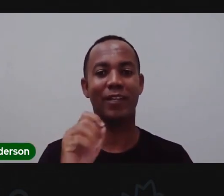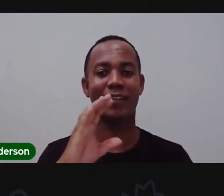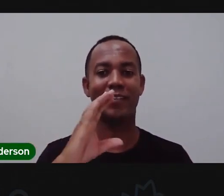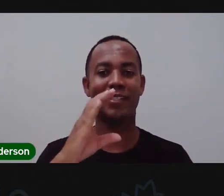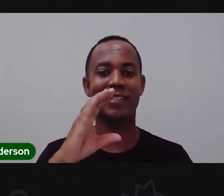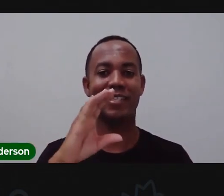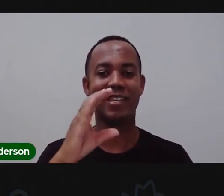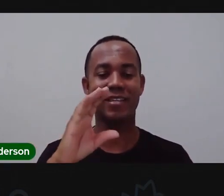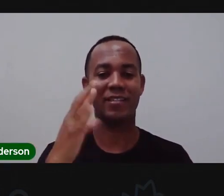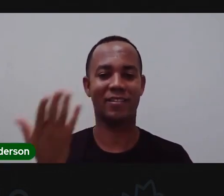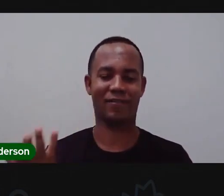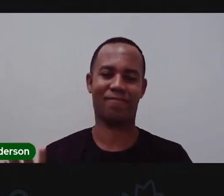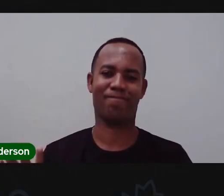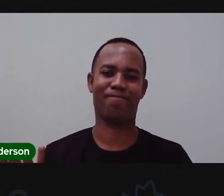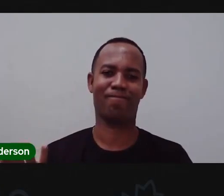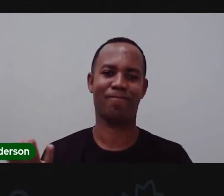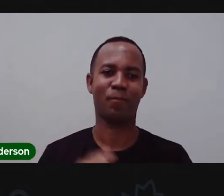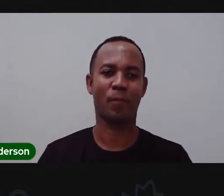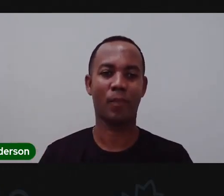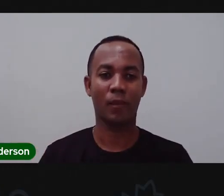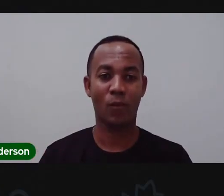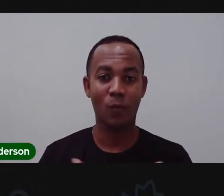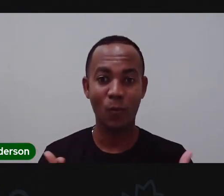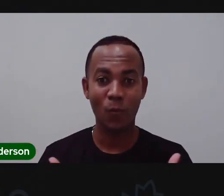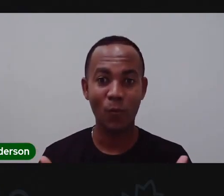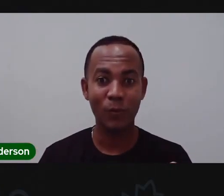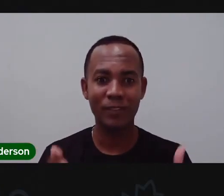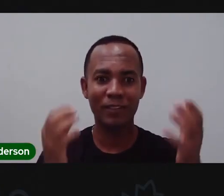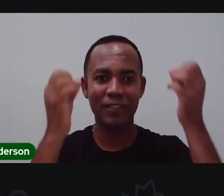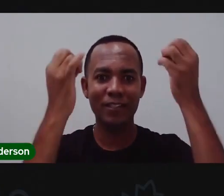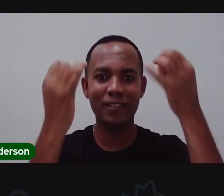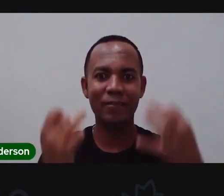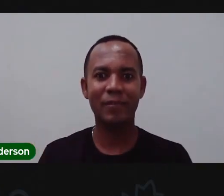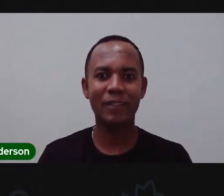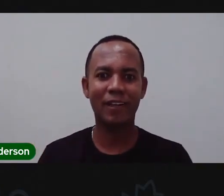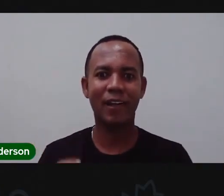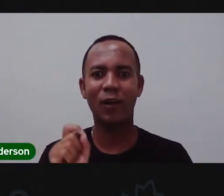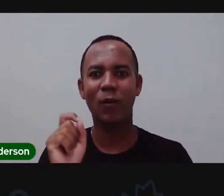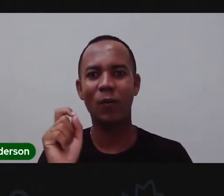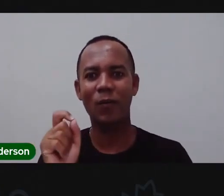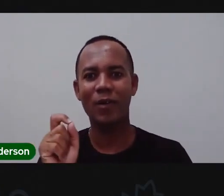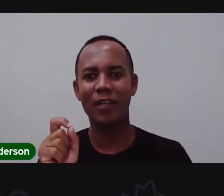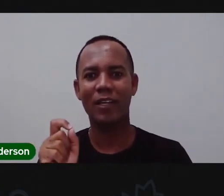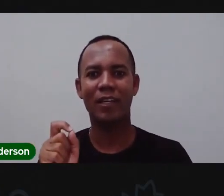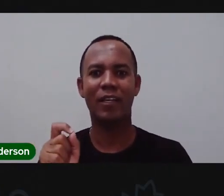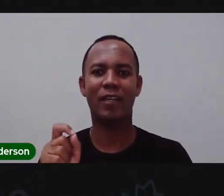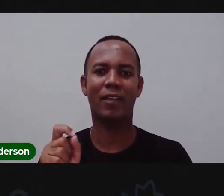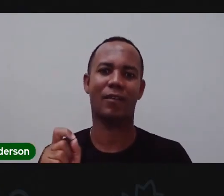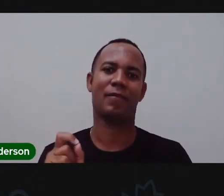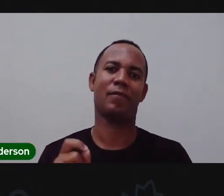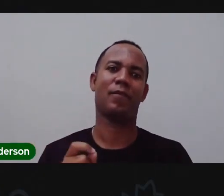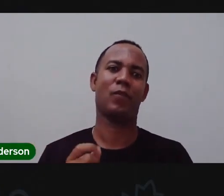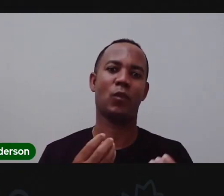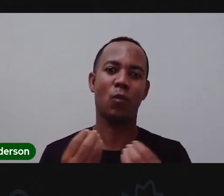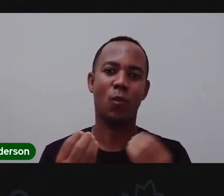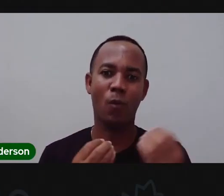humanas. E o que a gente vai tratar hoje? Vamos falar sobre o patrimônio cultural,